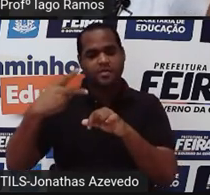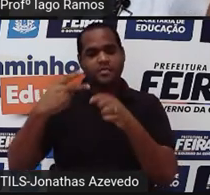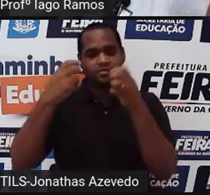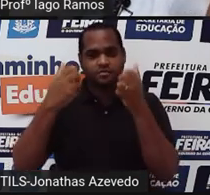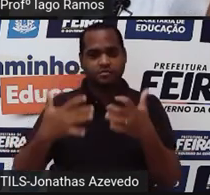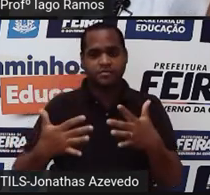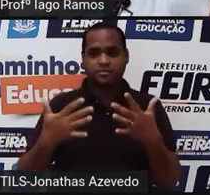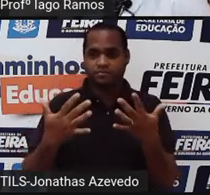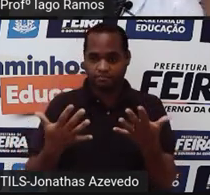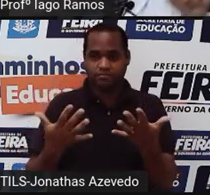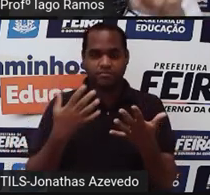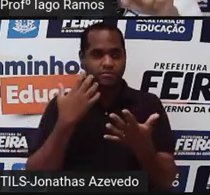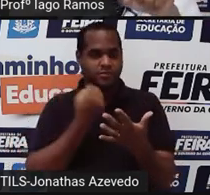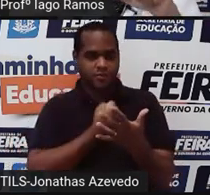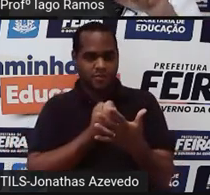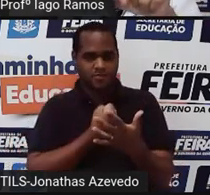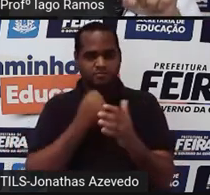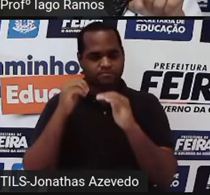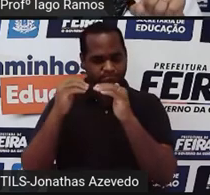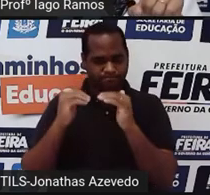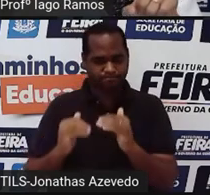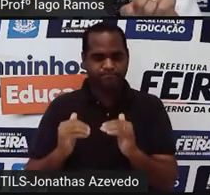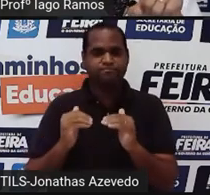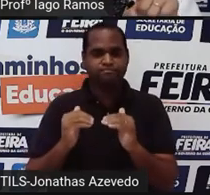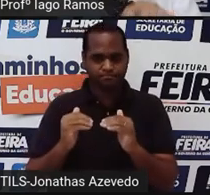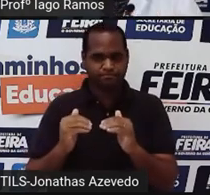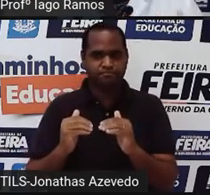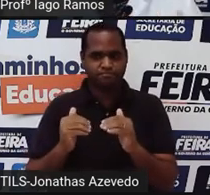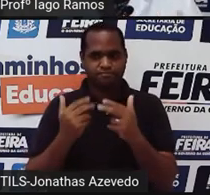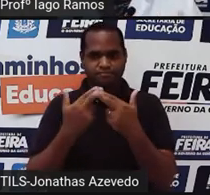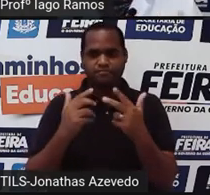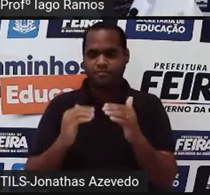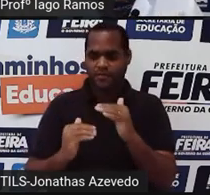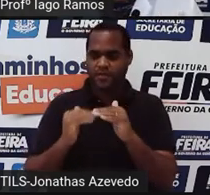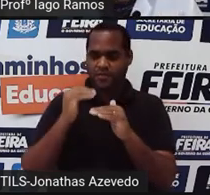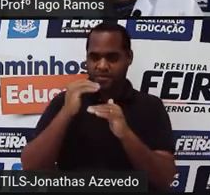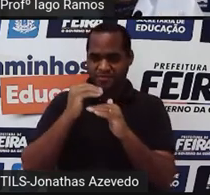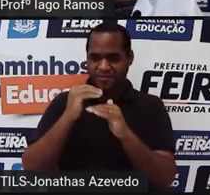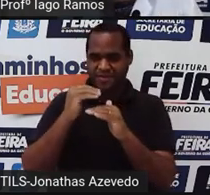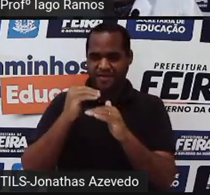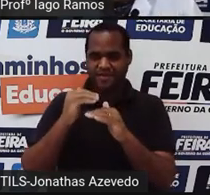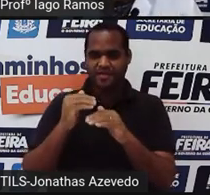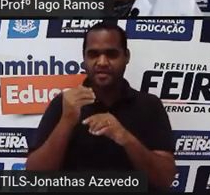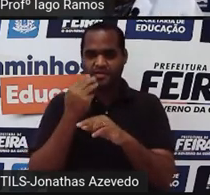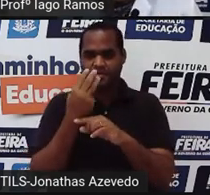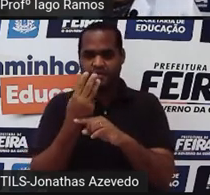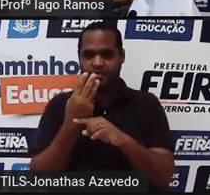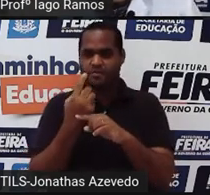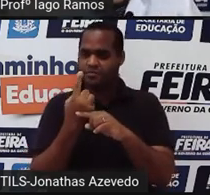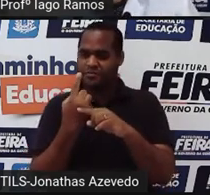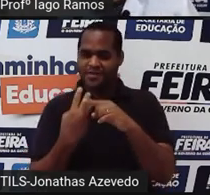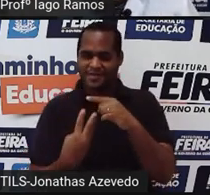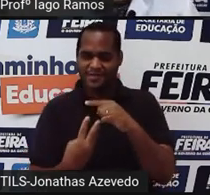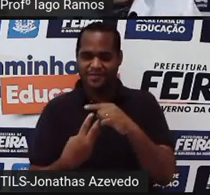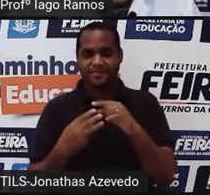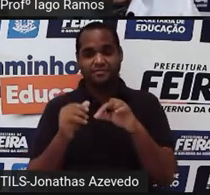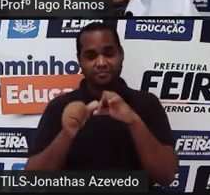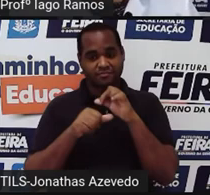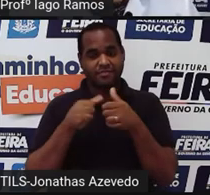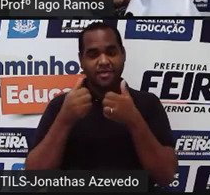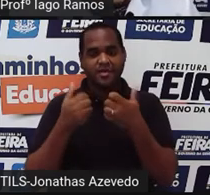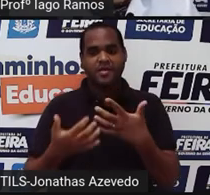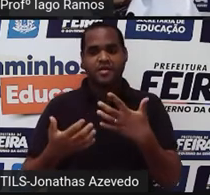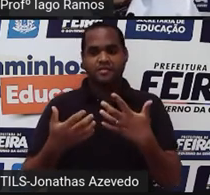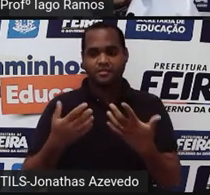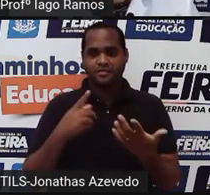O número que tá em cima desce, o número que tá embaixo sobe. Por isso que aquele 3 por 1 virou 1 terço. E 1 terço